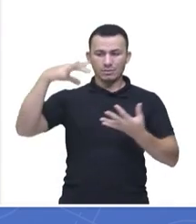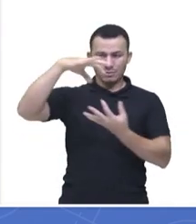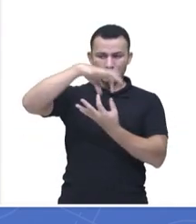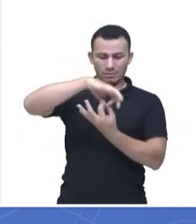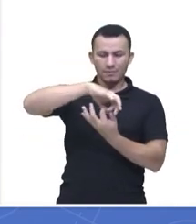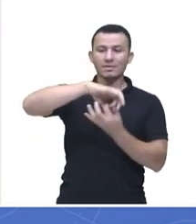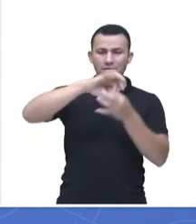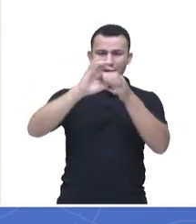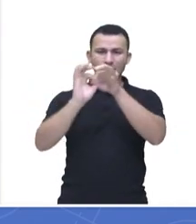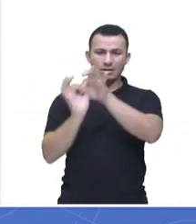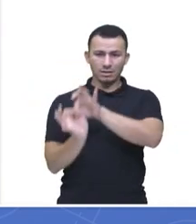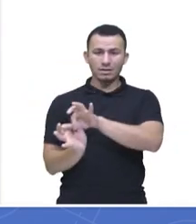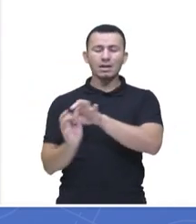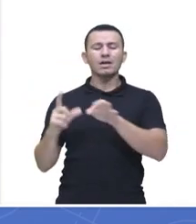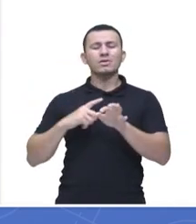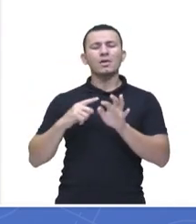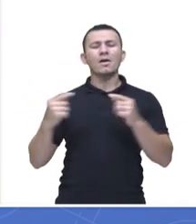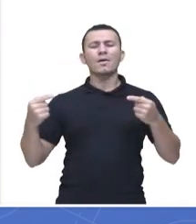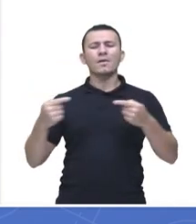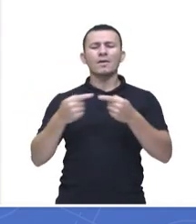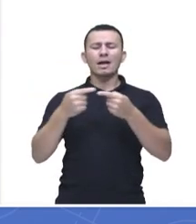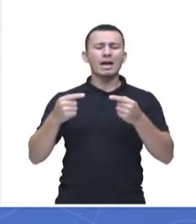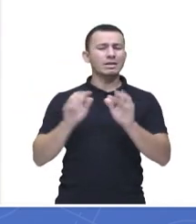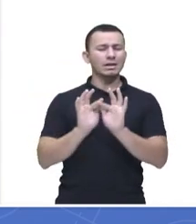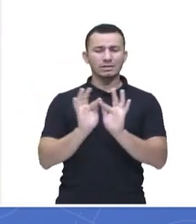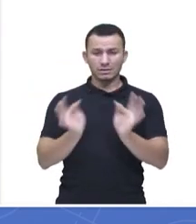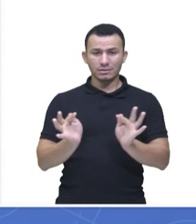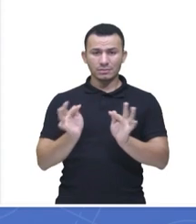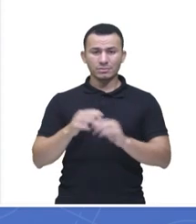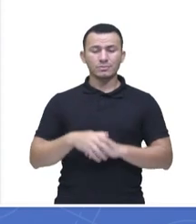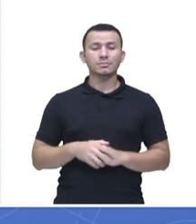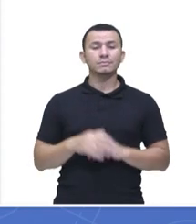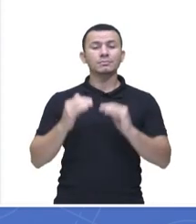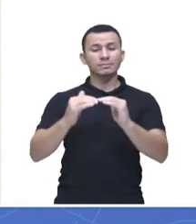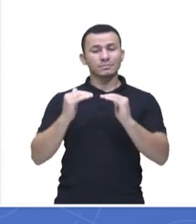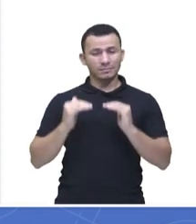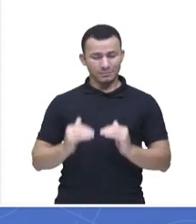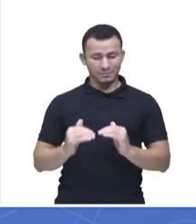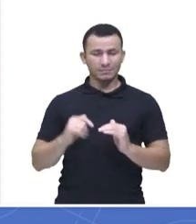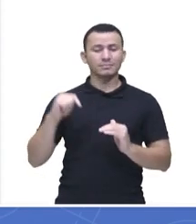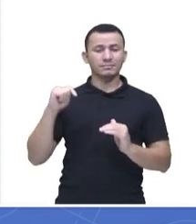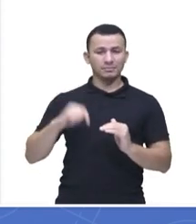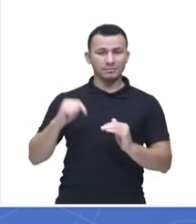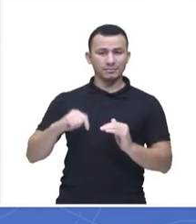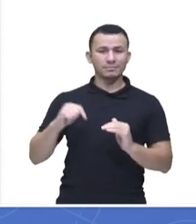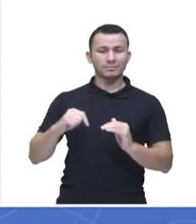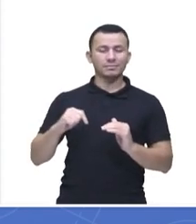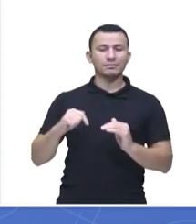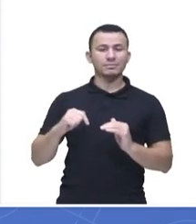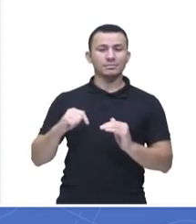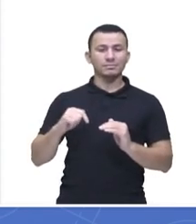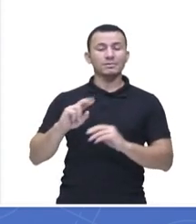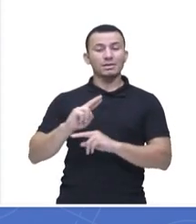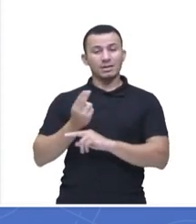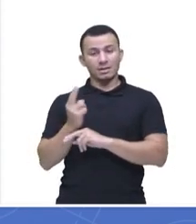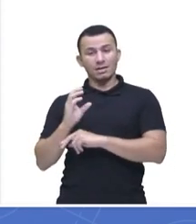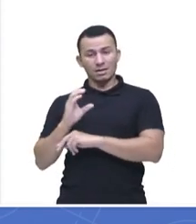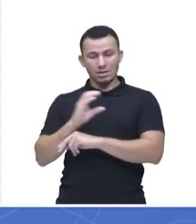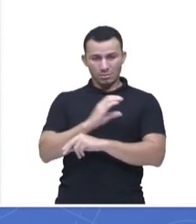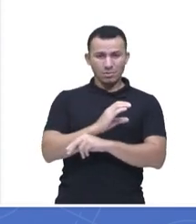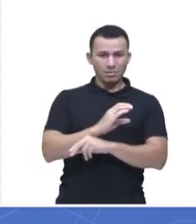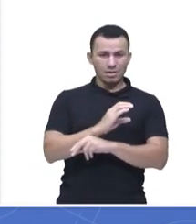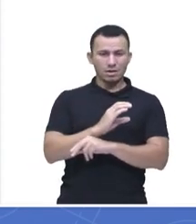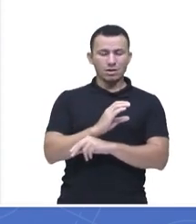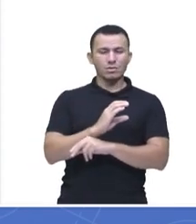é formado apenas por ligações simples. E o cicleno é um hidrocarboneto de